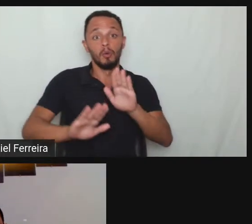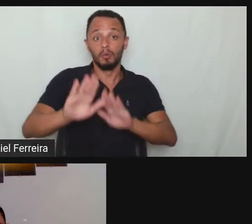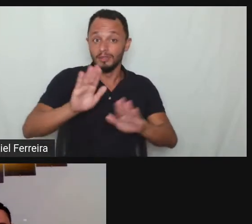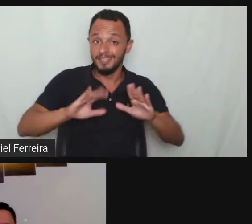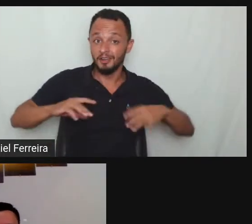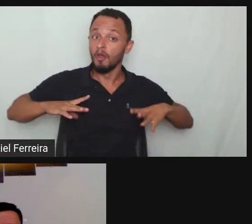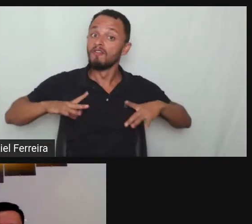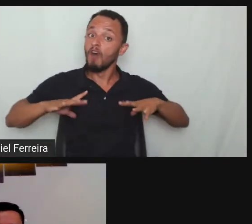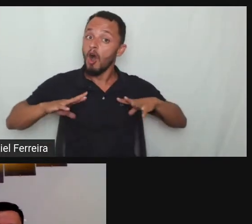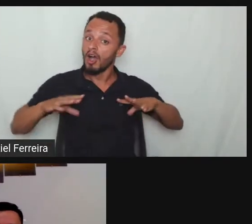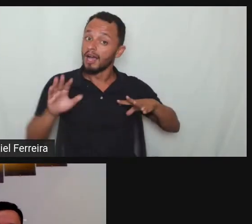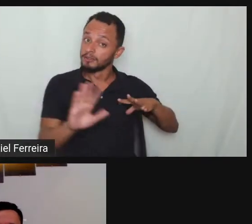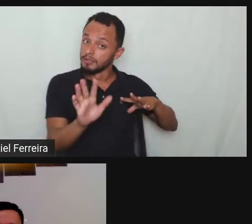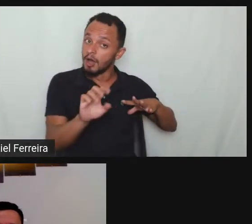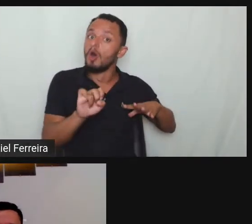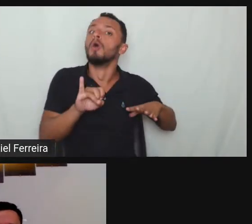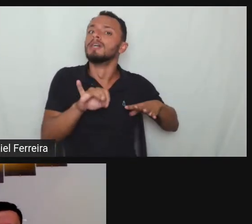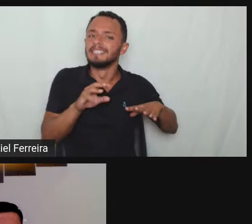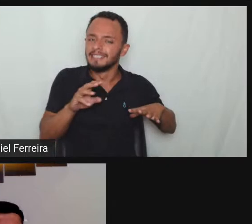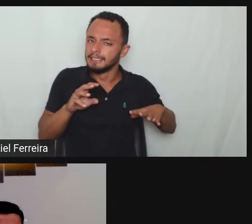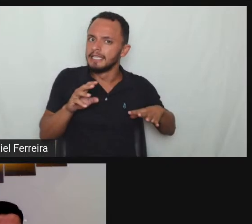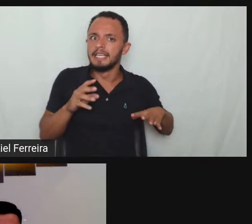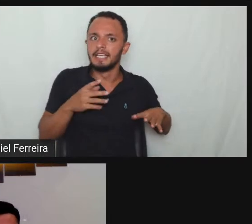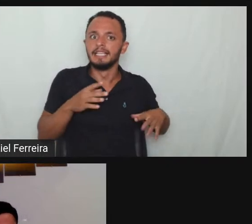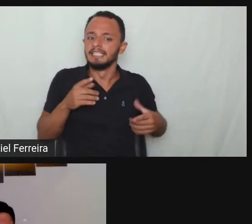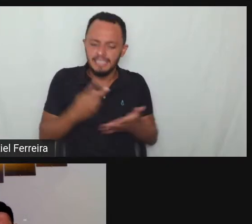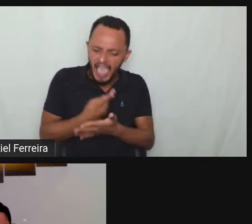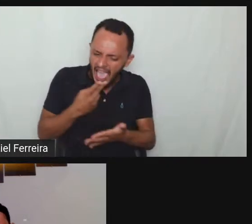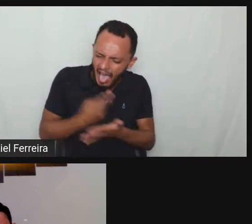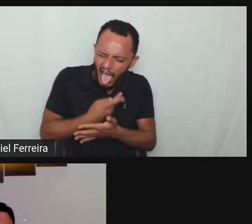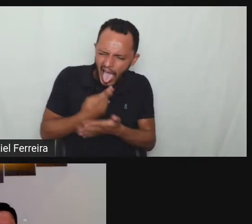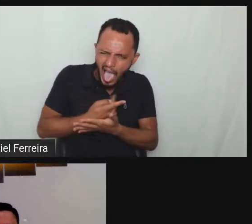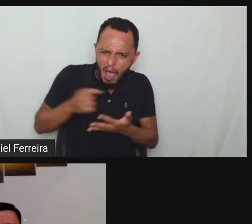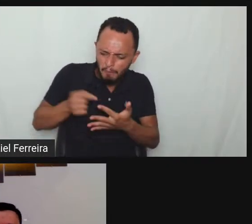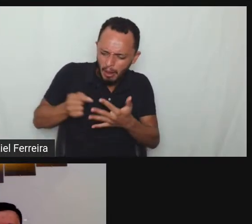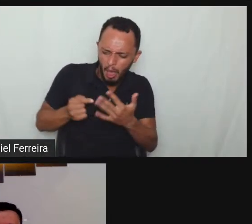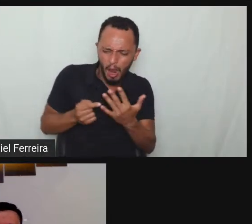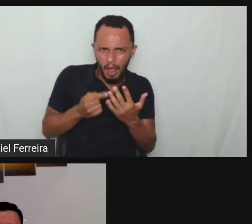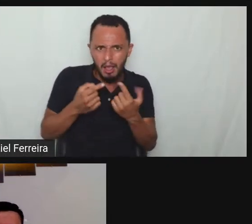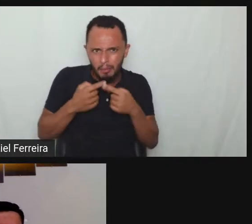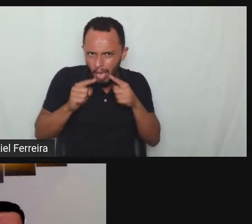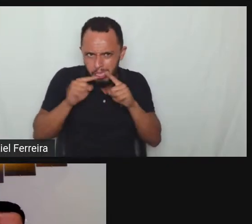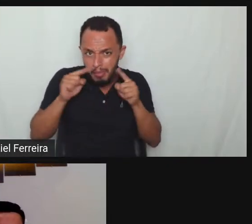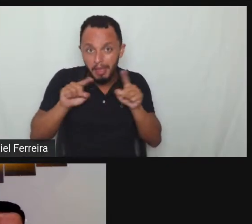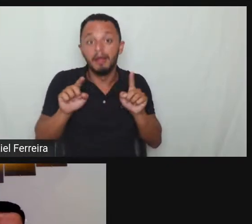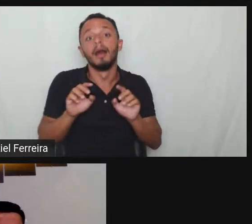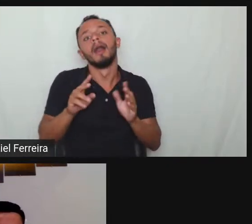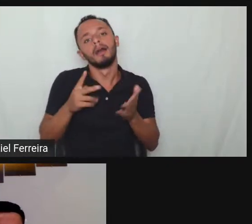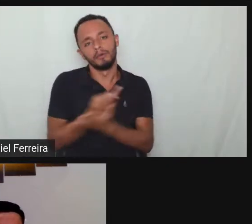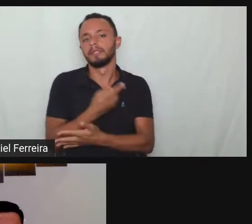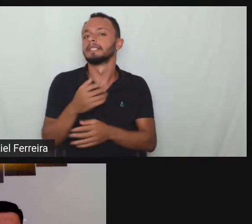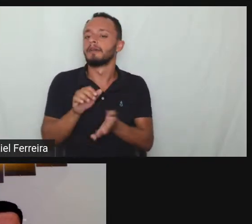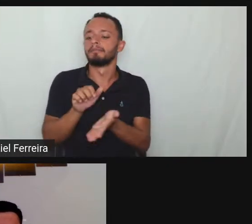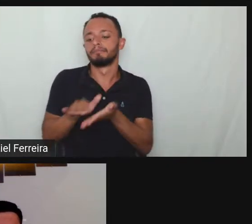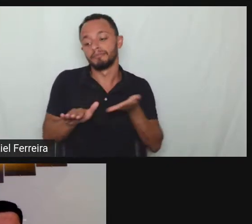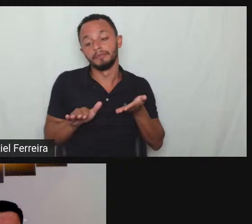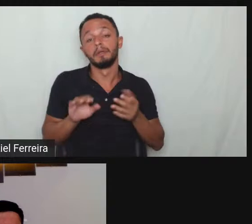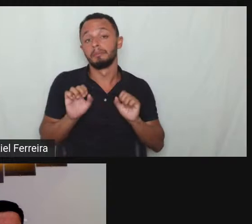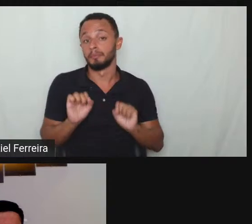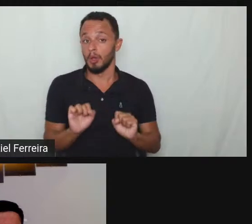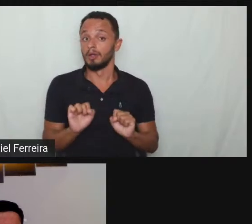se quiser merda vai ser mandado embora tá mas o Marcelo vai explicar a proteção aqui para vocês vamos lá